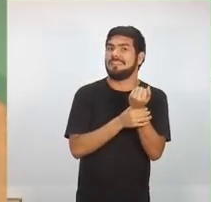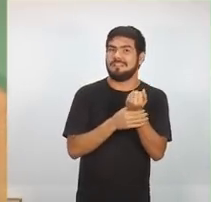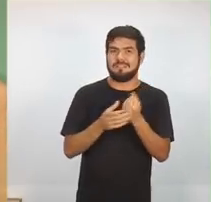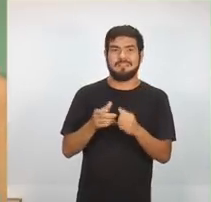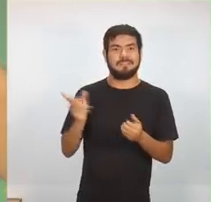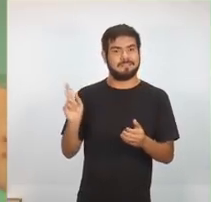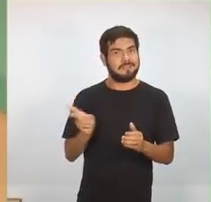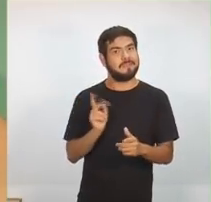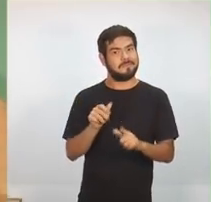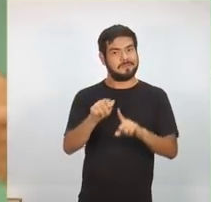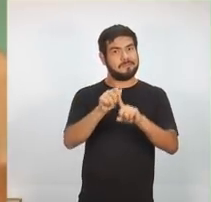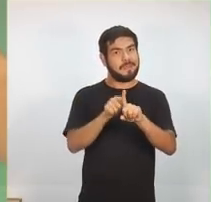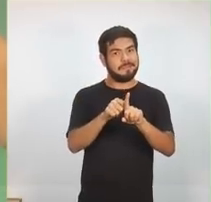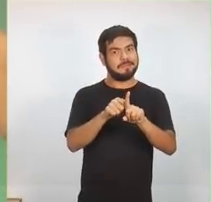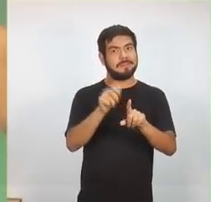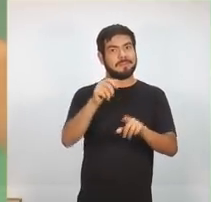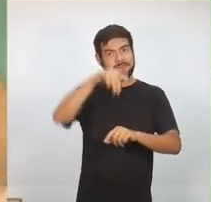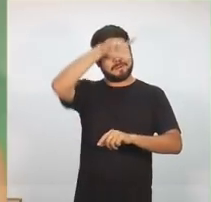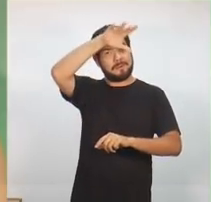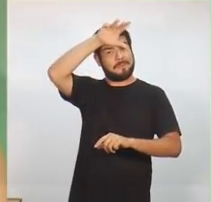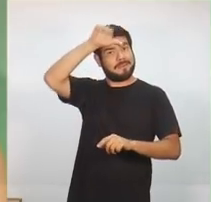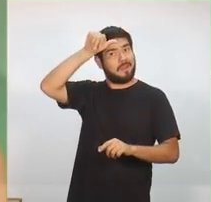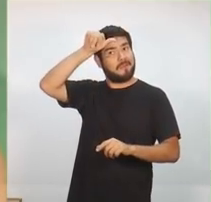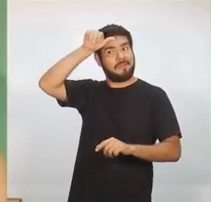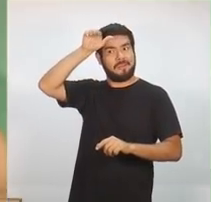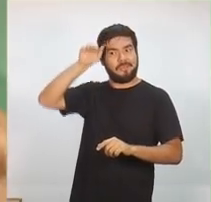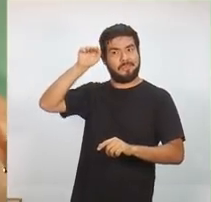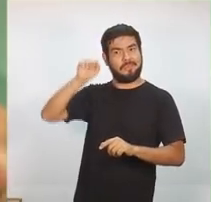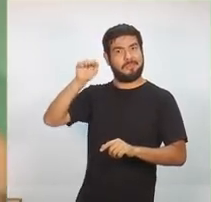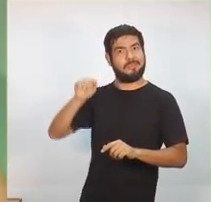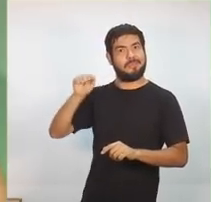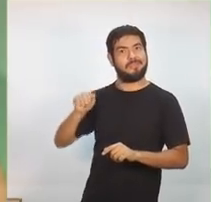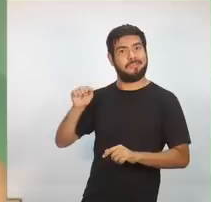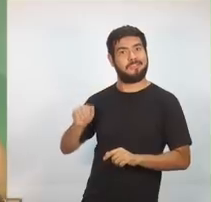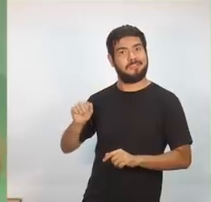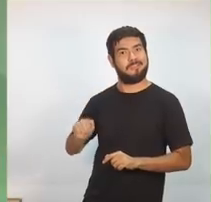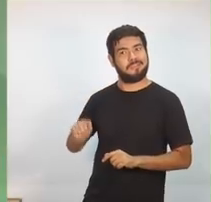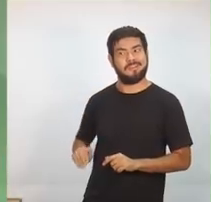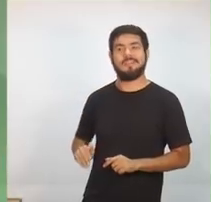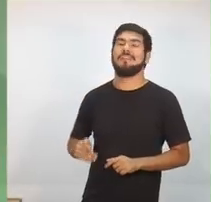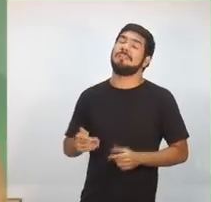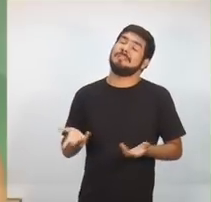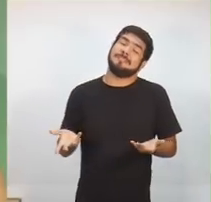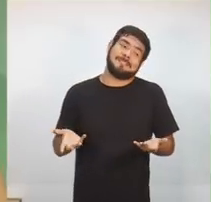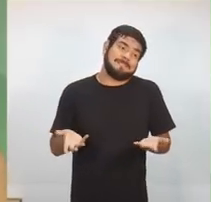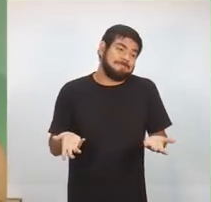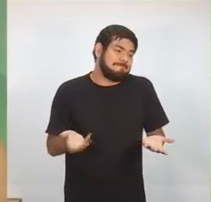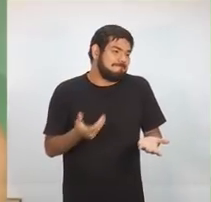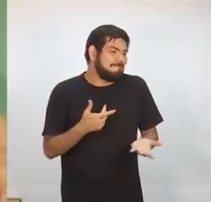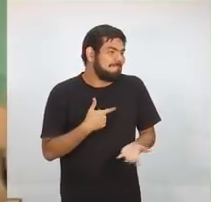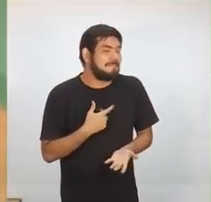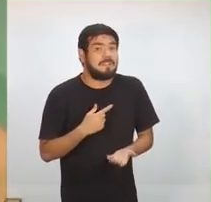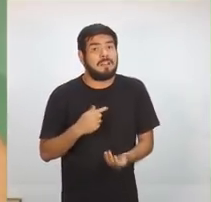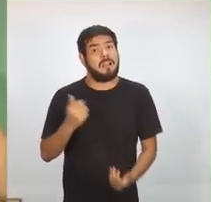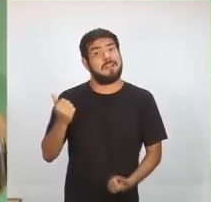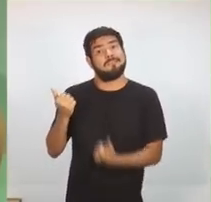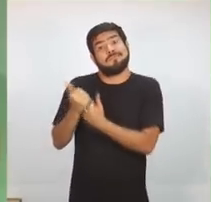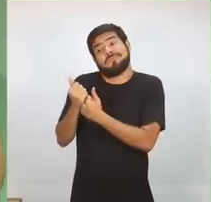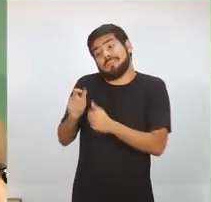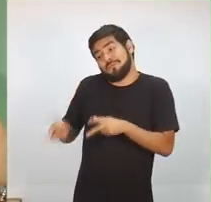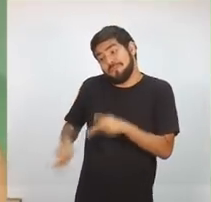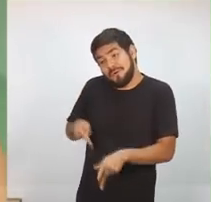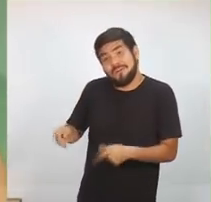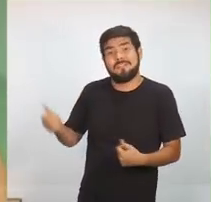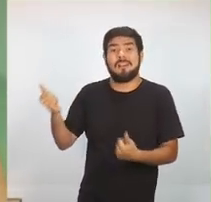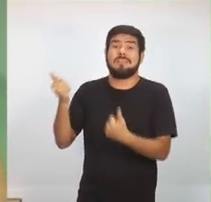últimos meses, andou para trás na questão da segurança pública. E eu quero dizer para vocês que, com a ajuda do povo, com a ajuda de Deus, nós